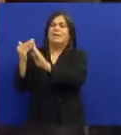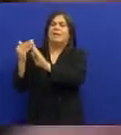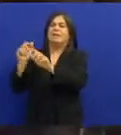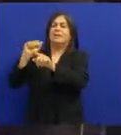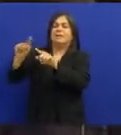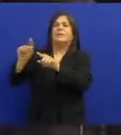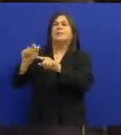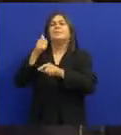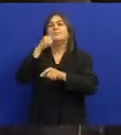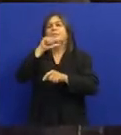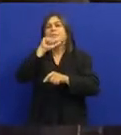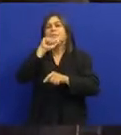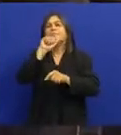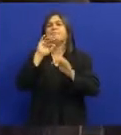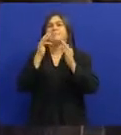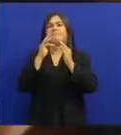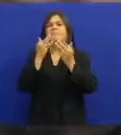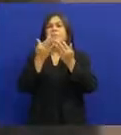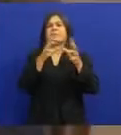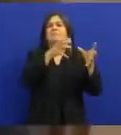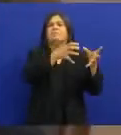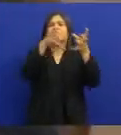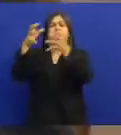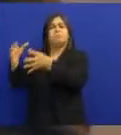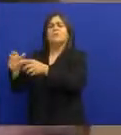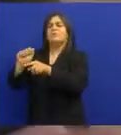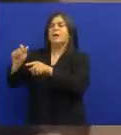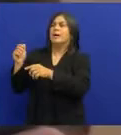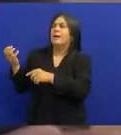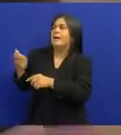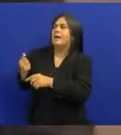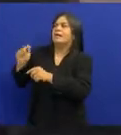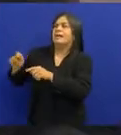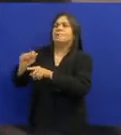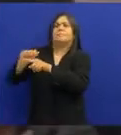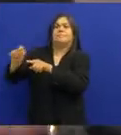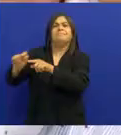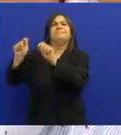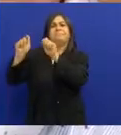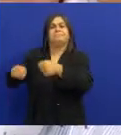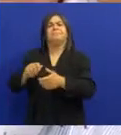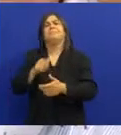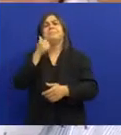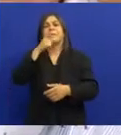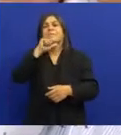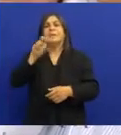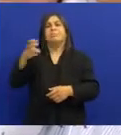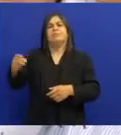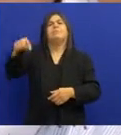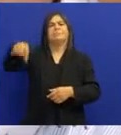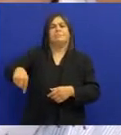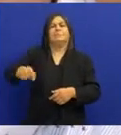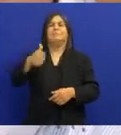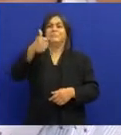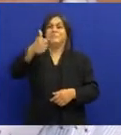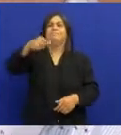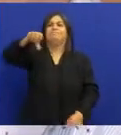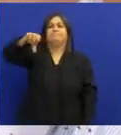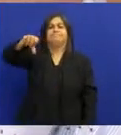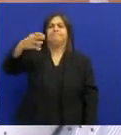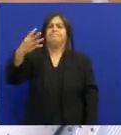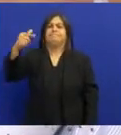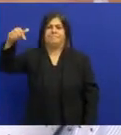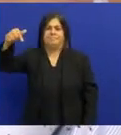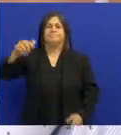de quarto Ele alugou Trouxe a mãe E os irmãos Mas já dava pra pagar Tudo E a mãe dele Morreu aqui Em